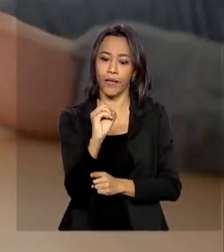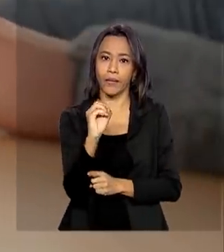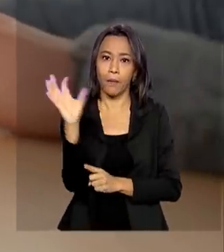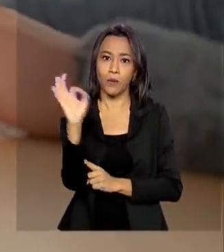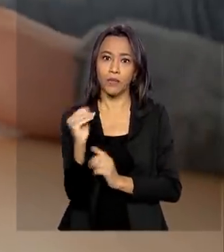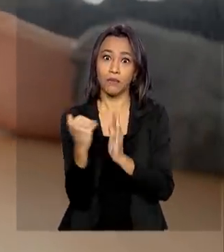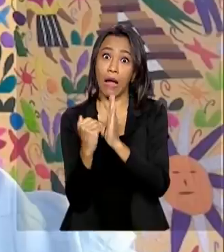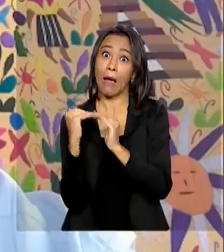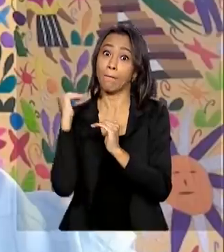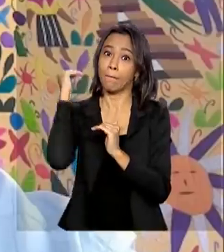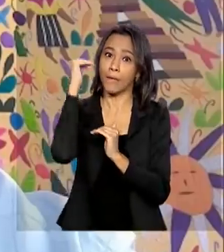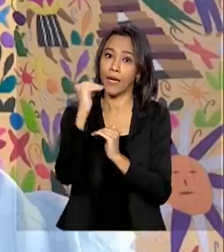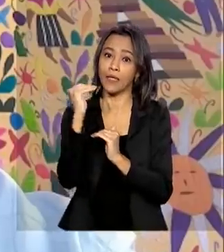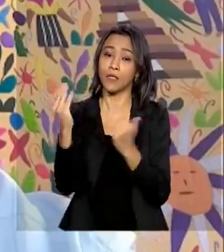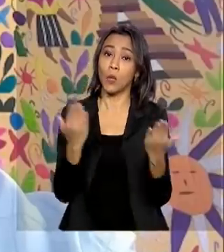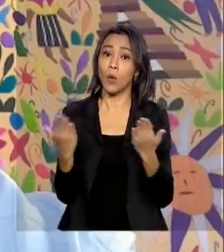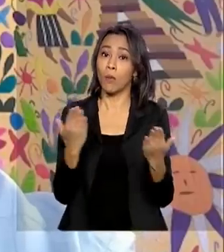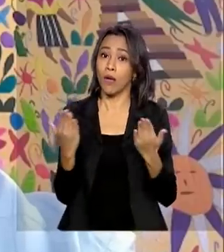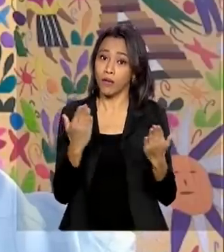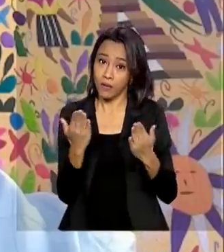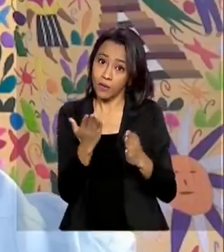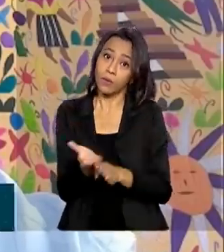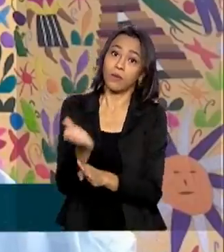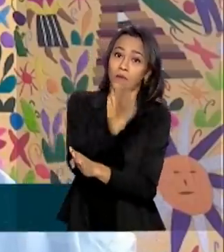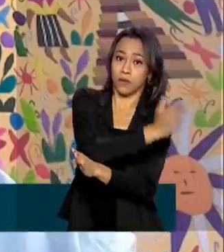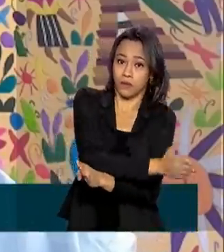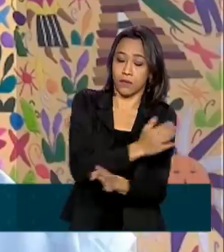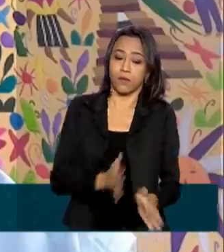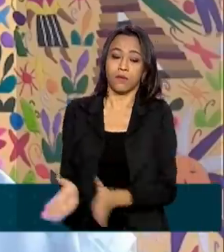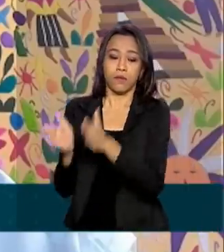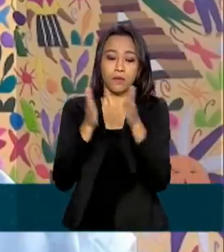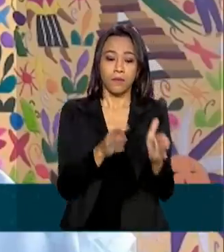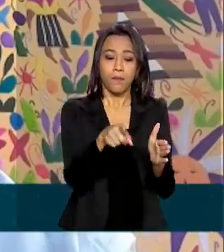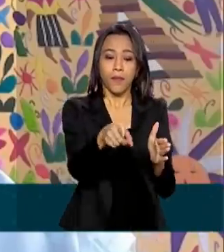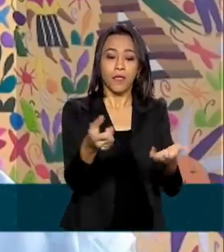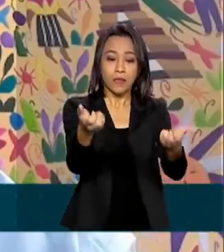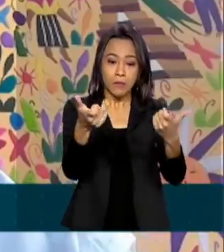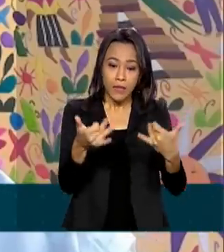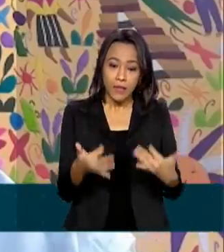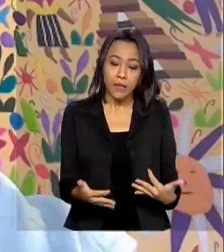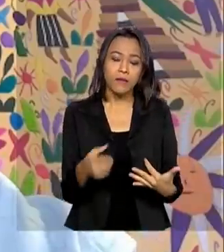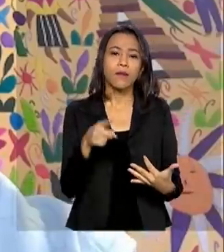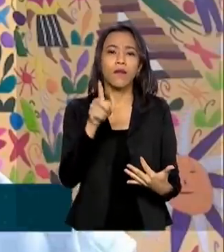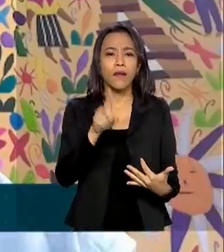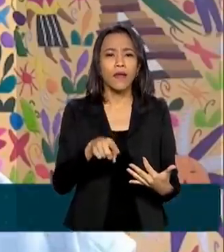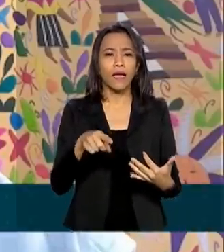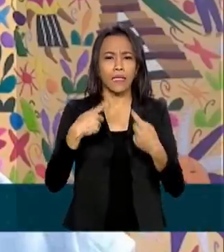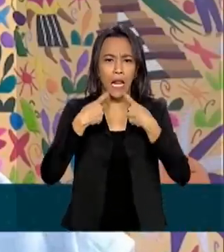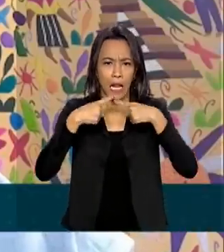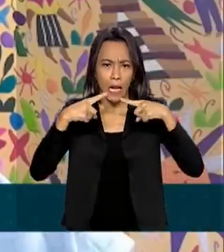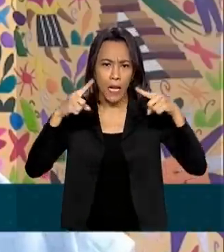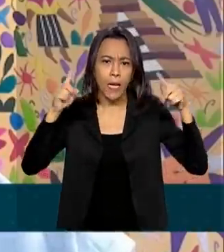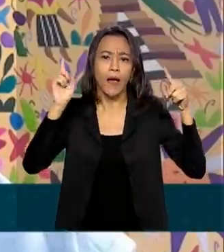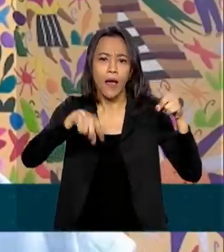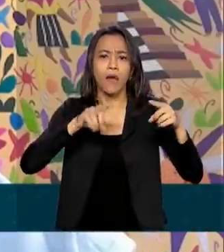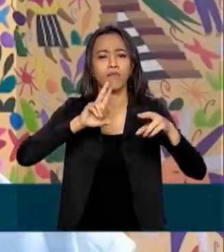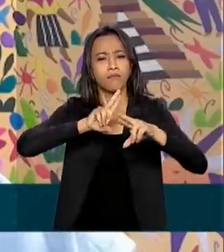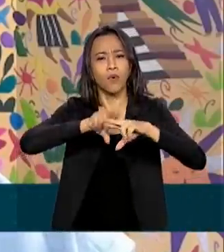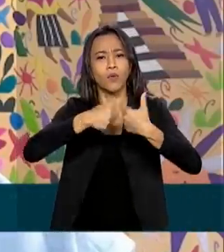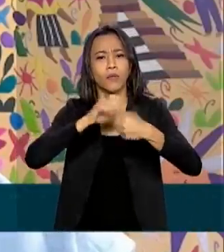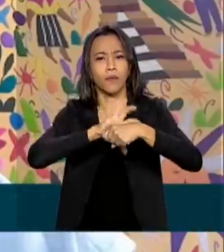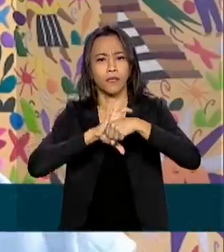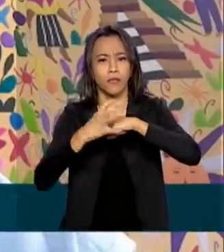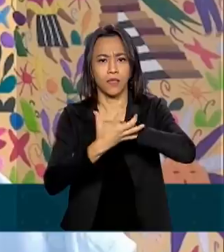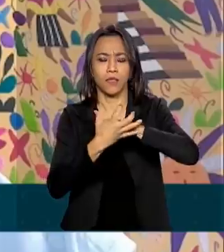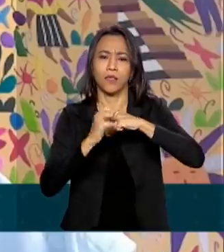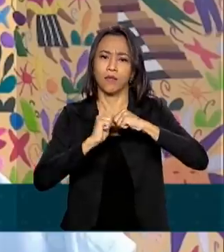semestre anterior. O aumento nas reclamações sobre a banda larga fixa pode ser associado à pandemia. Esse uso intensivo da rede